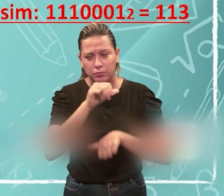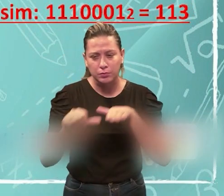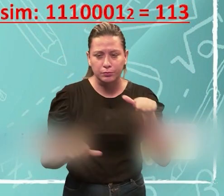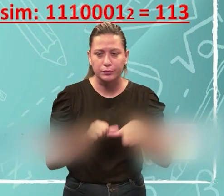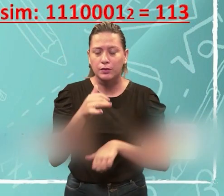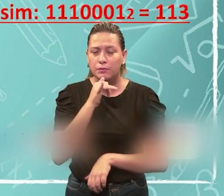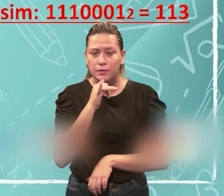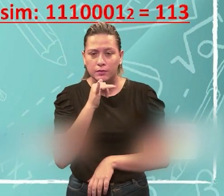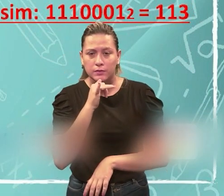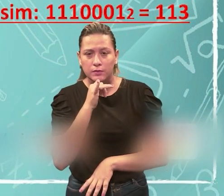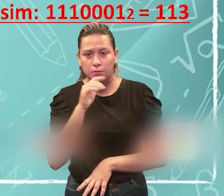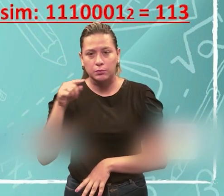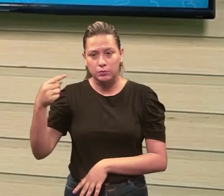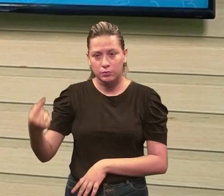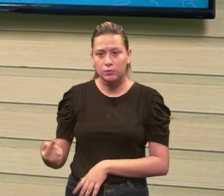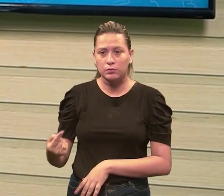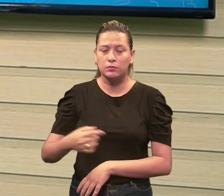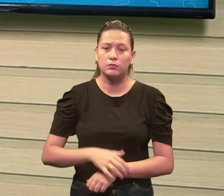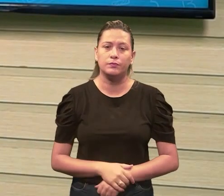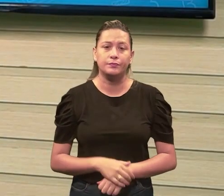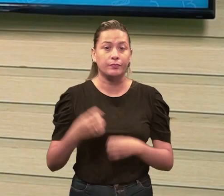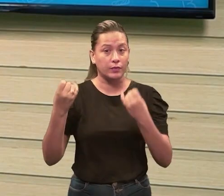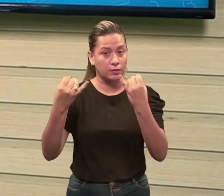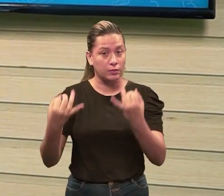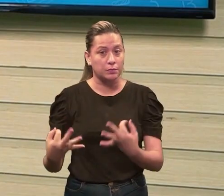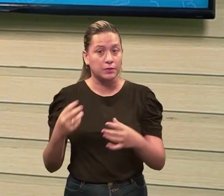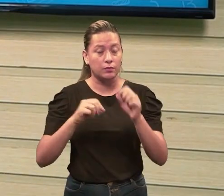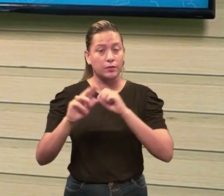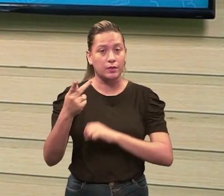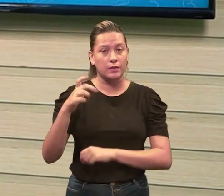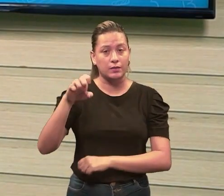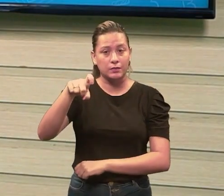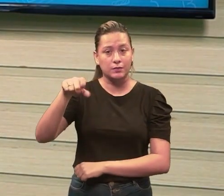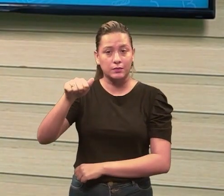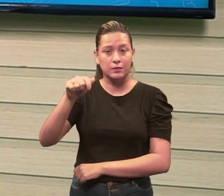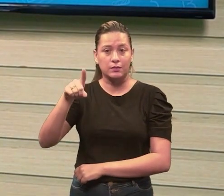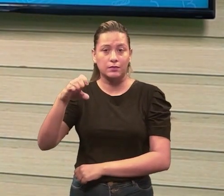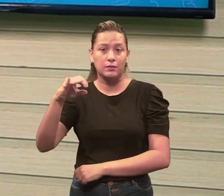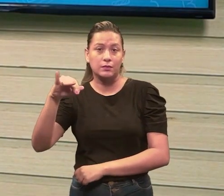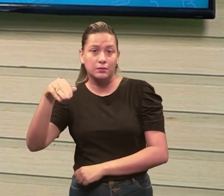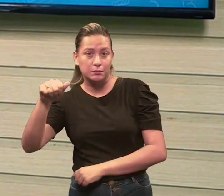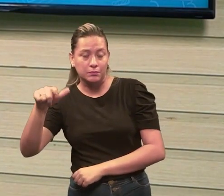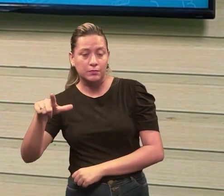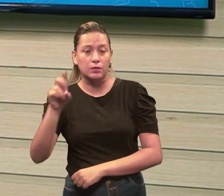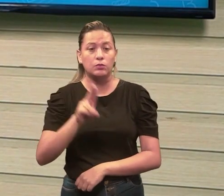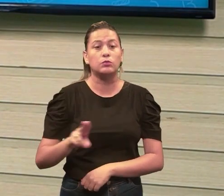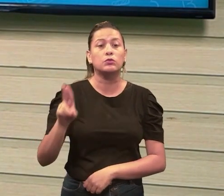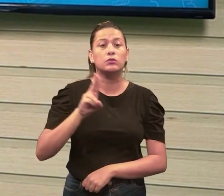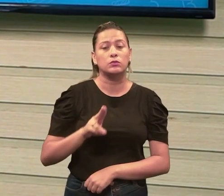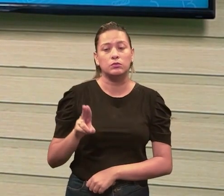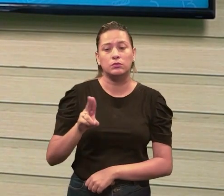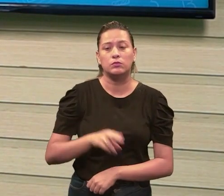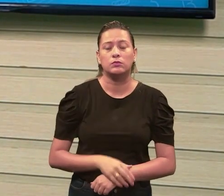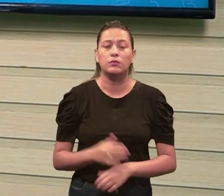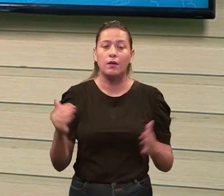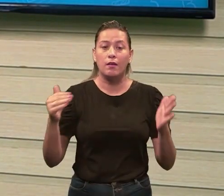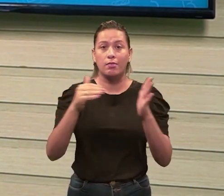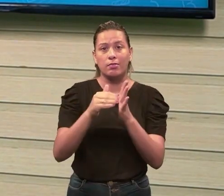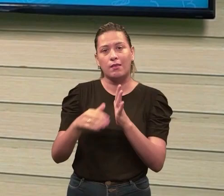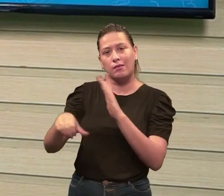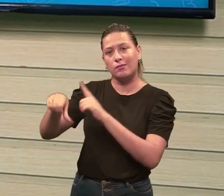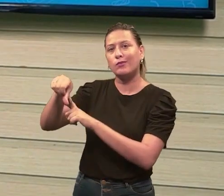Aqui é só mais um exemplo, tá? Voltando a explicar que o hexadecimal, a gente utilizava, né,